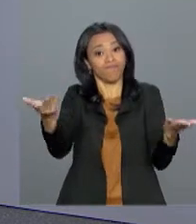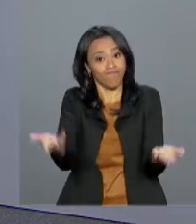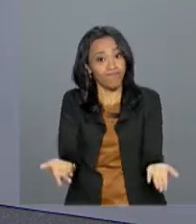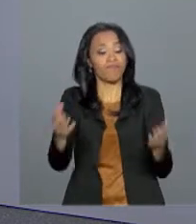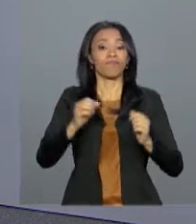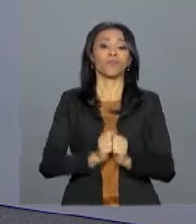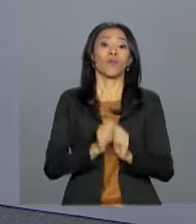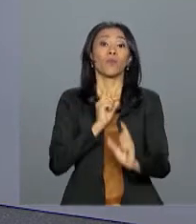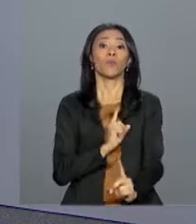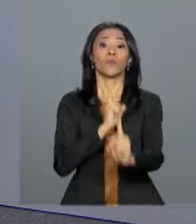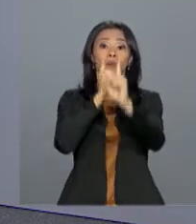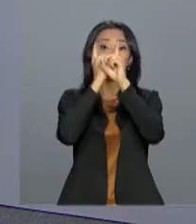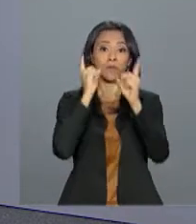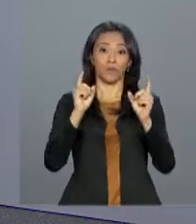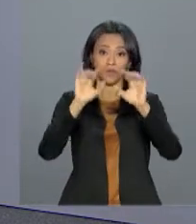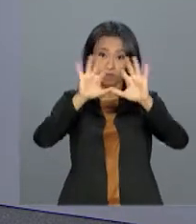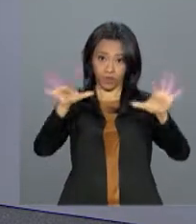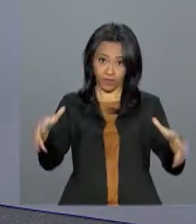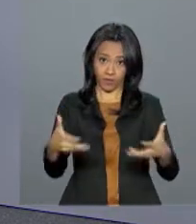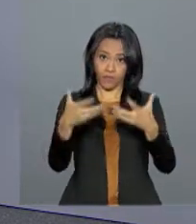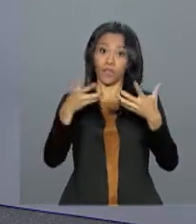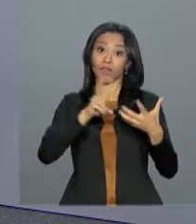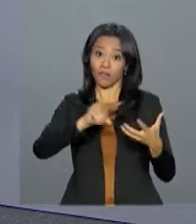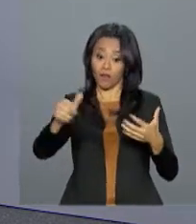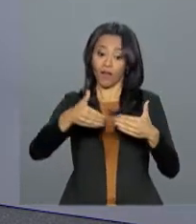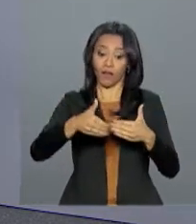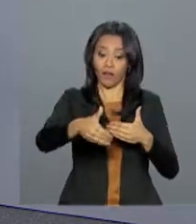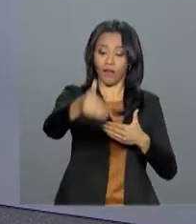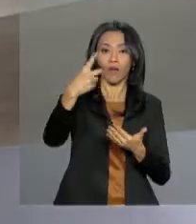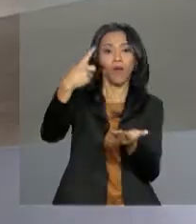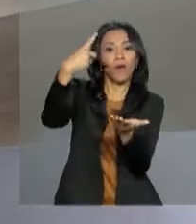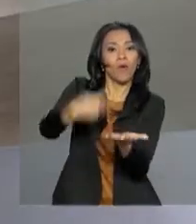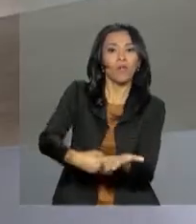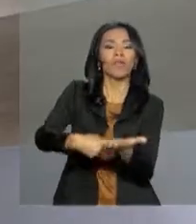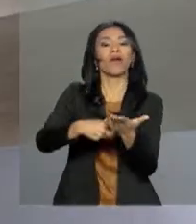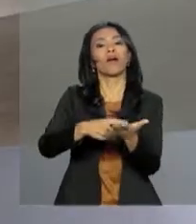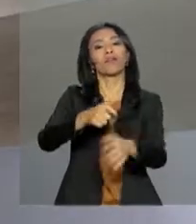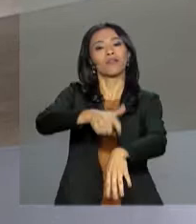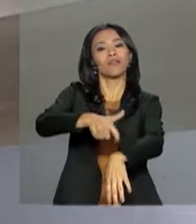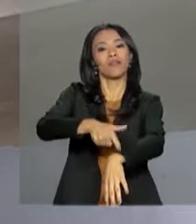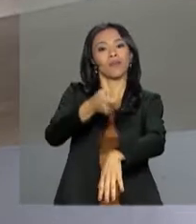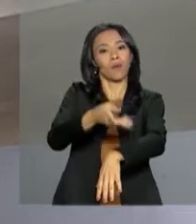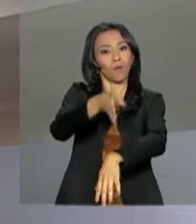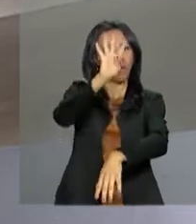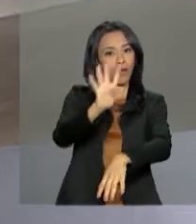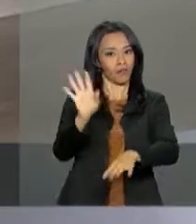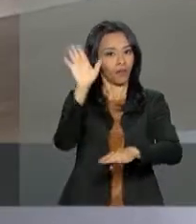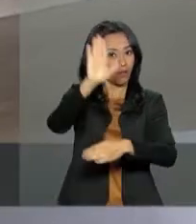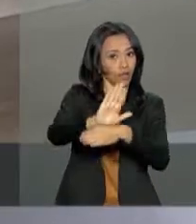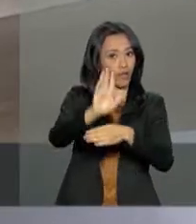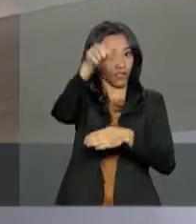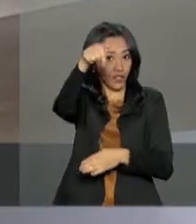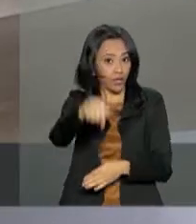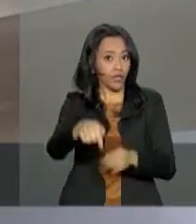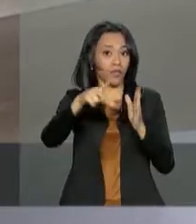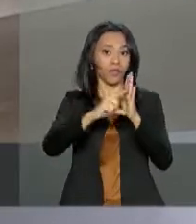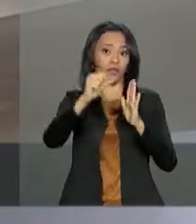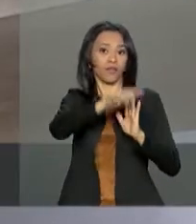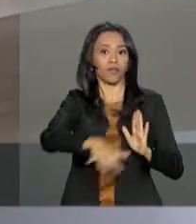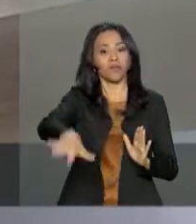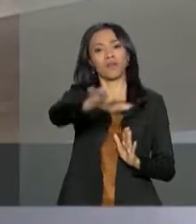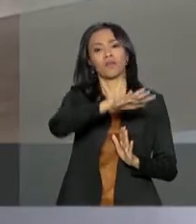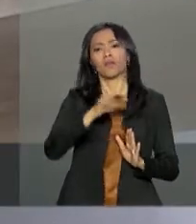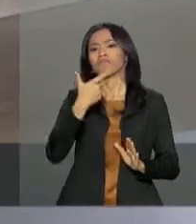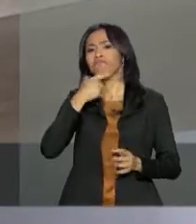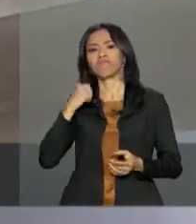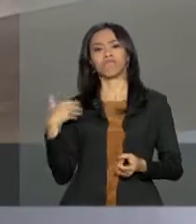a cerimônia de expansão do programa Progredir está prevista para começar aí às 4 horas da tarde aqui no Palácio do Planalto, com